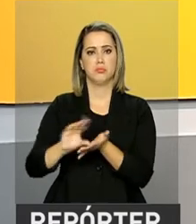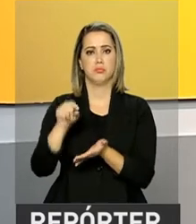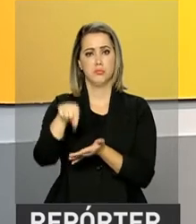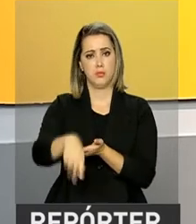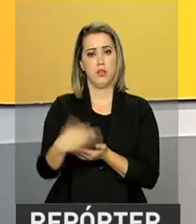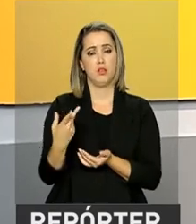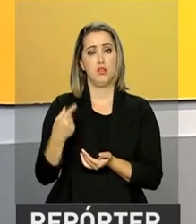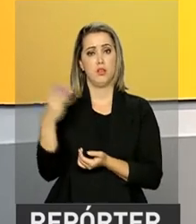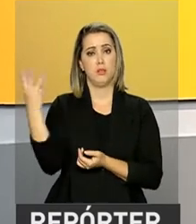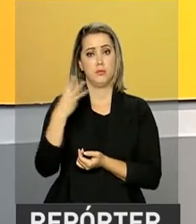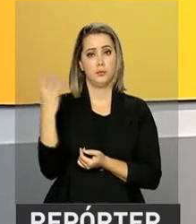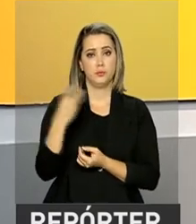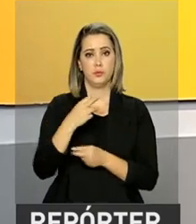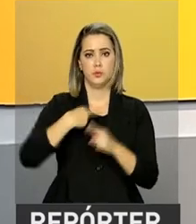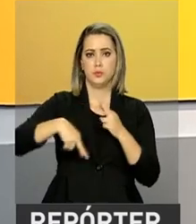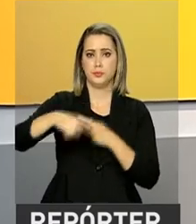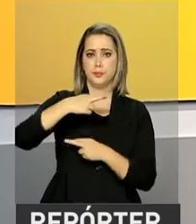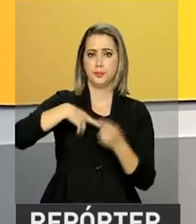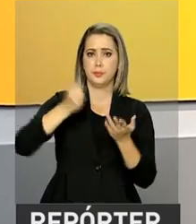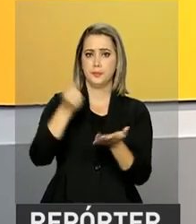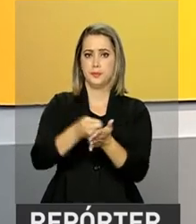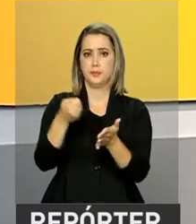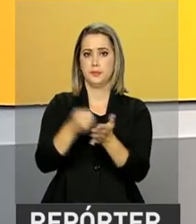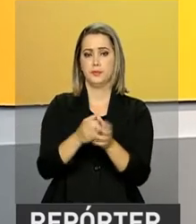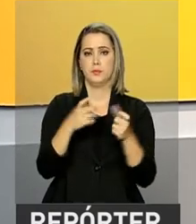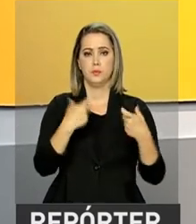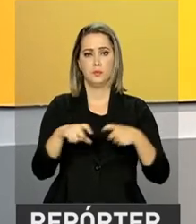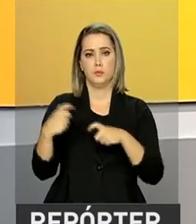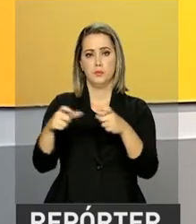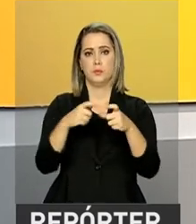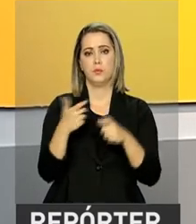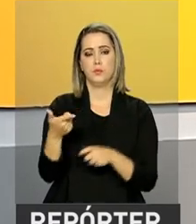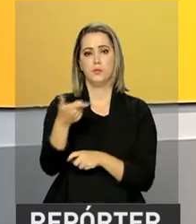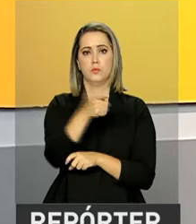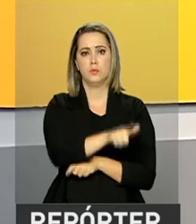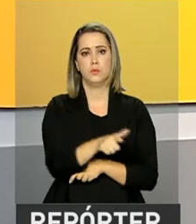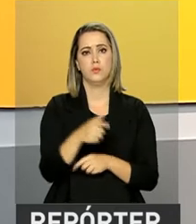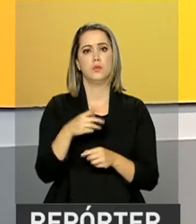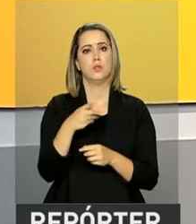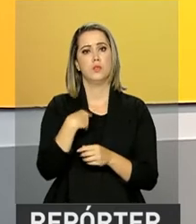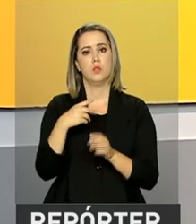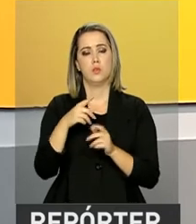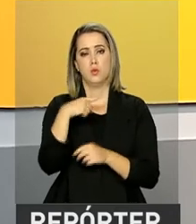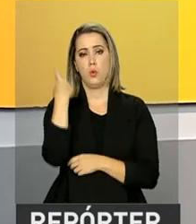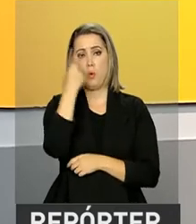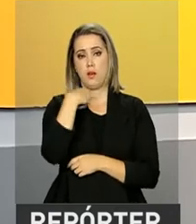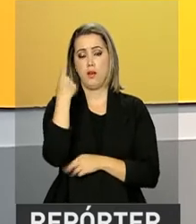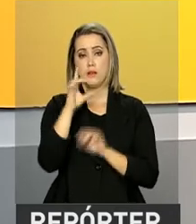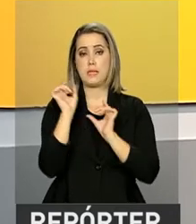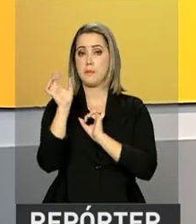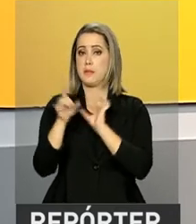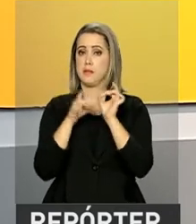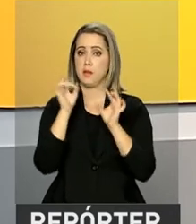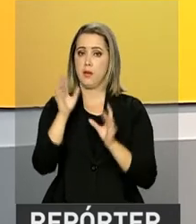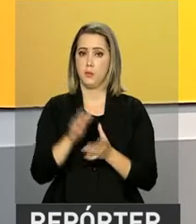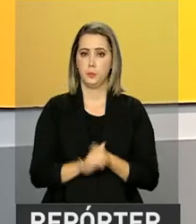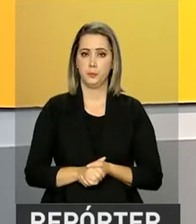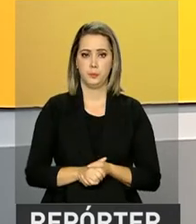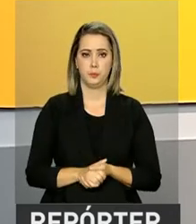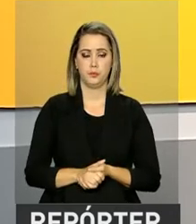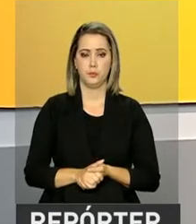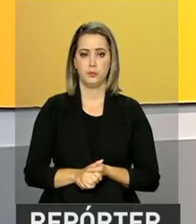Nesta terceira rodada de pagamentos, as agências, novamente, estão com um regime especial de